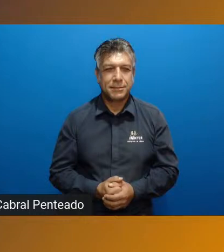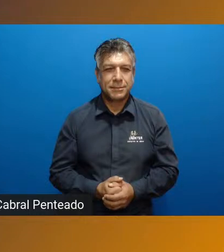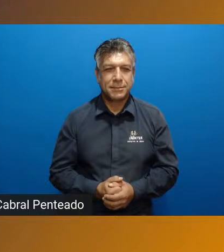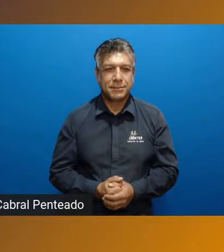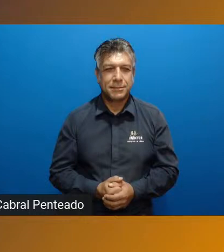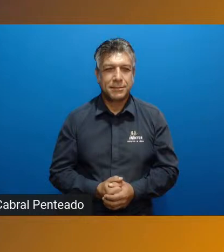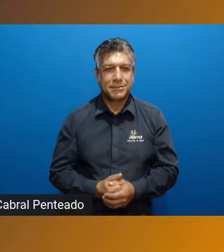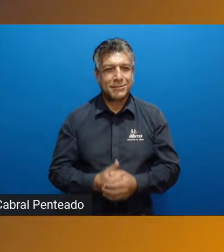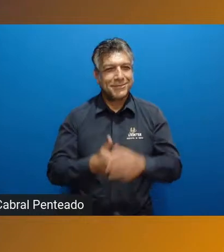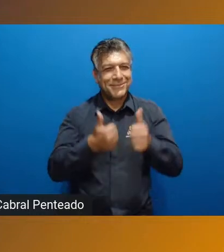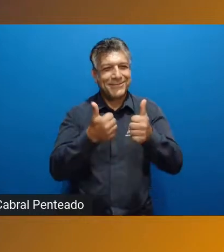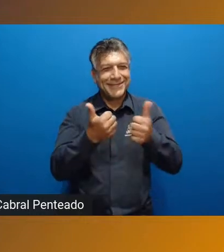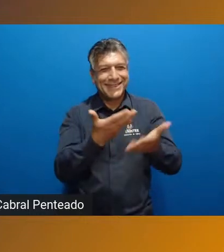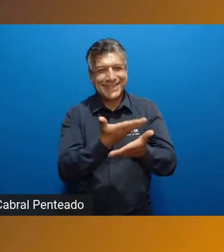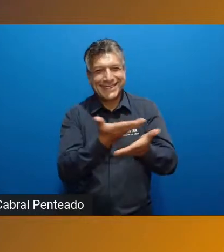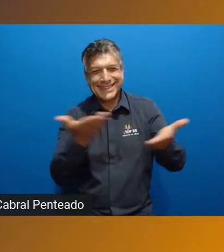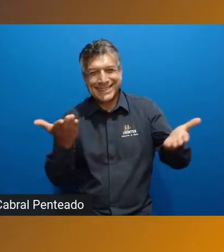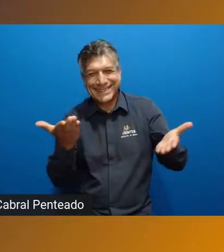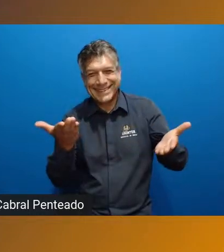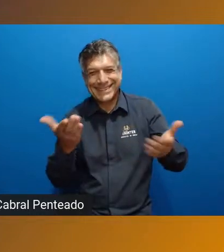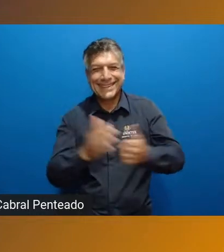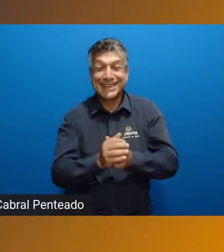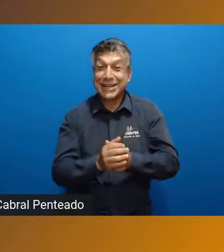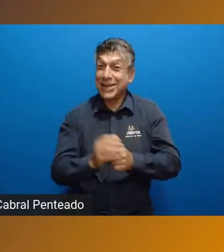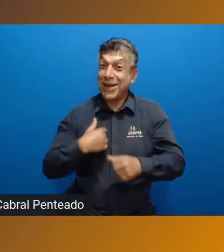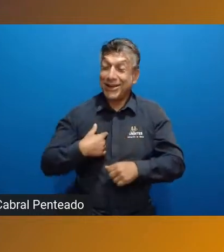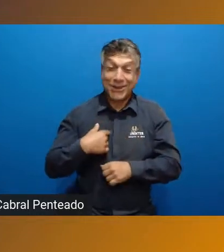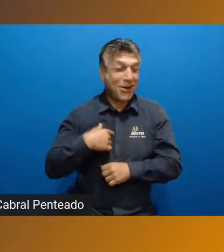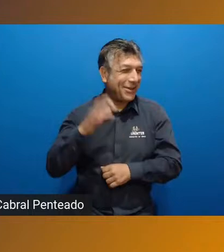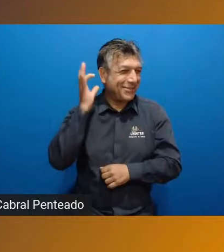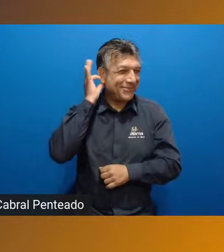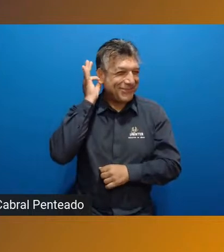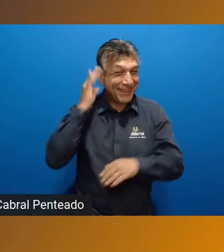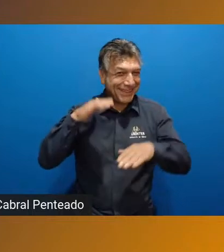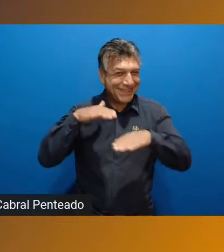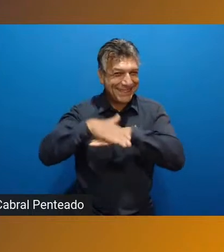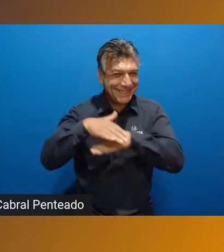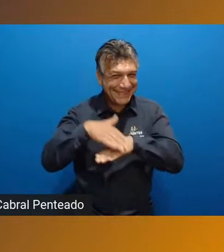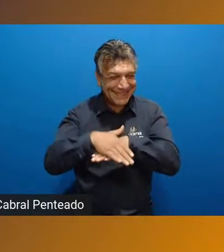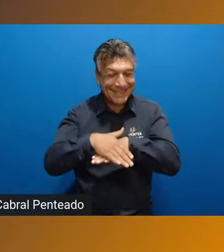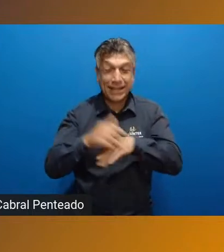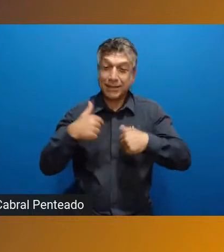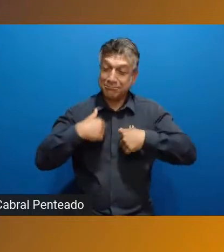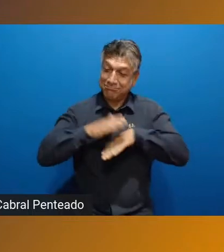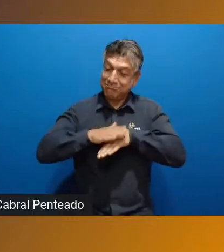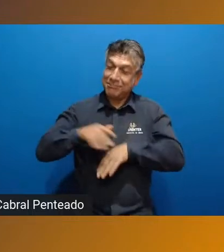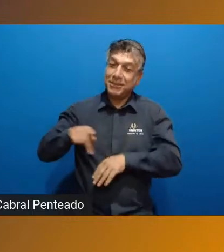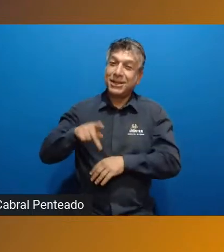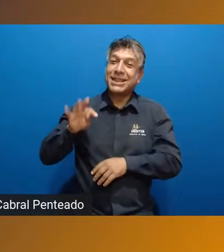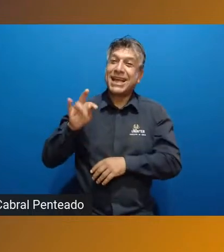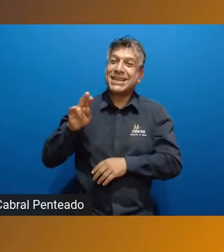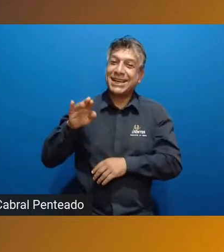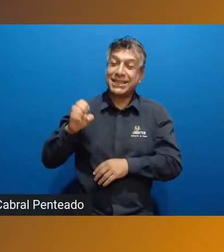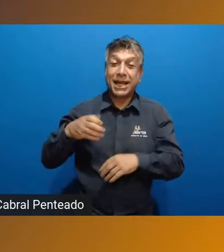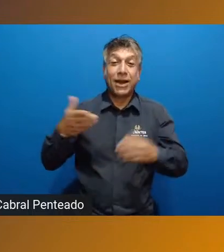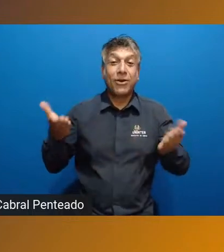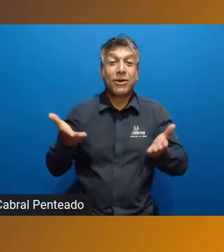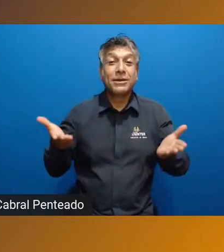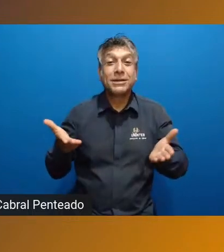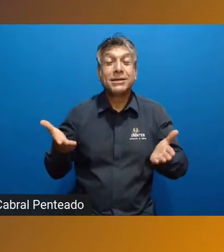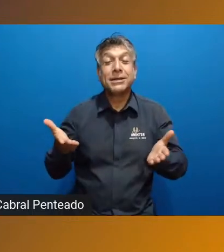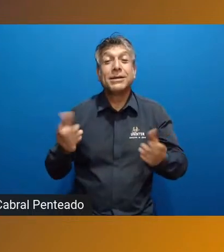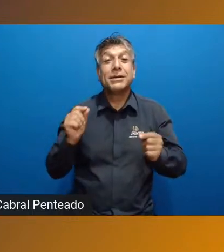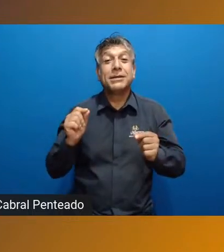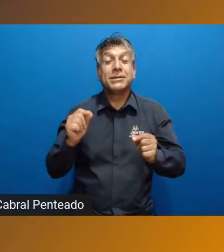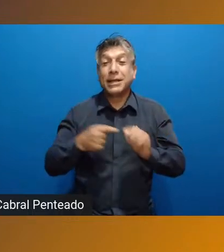Olá a todos, uma ótima noite. Eu sou a professora Tatiane e estou aqui para